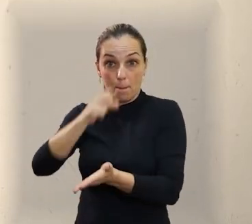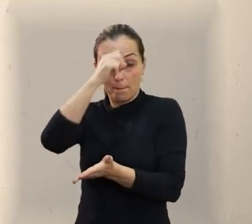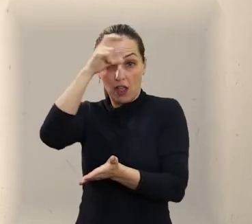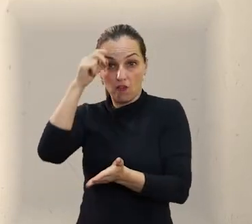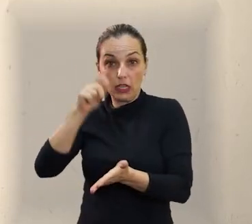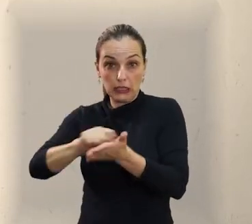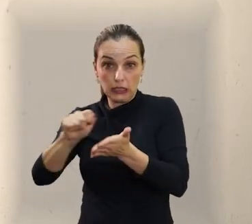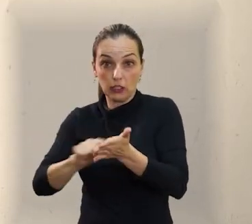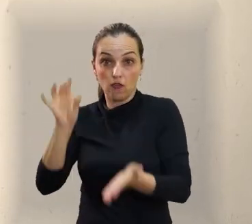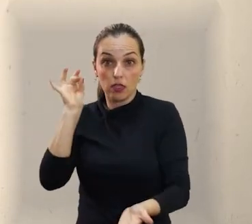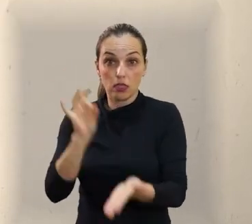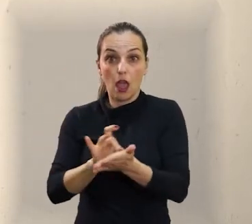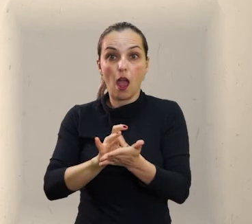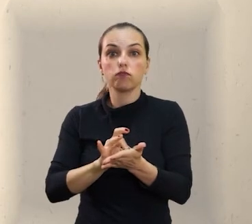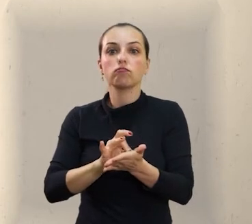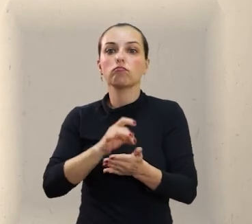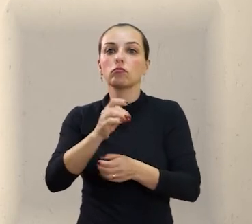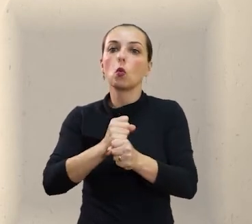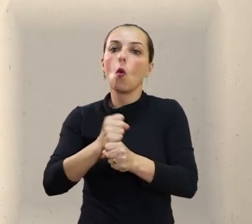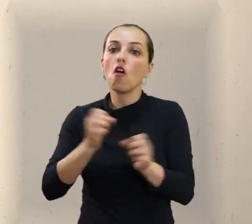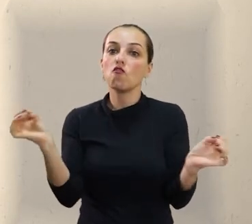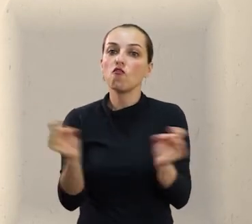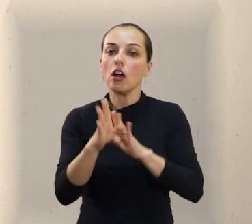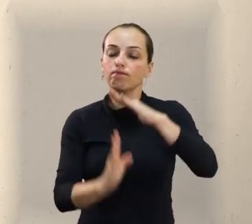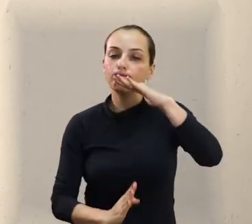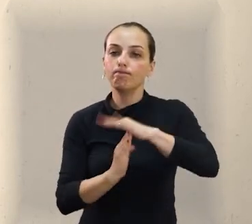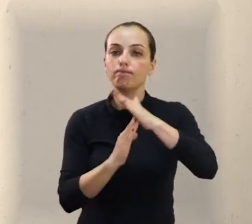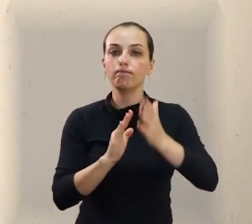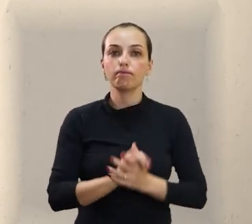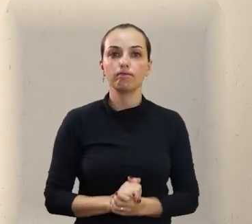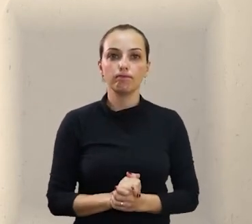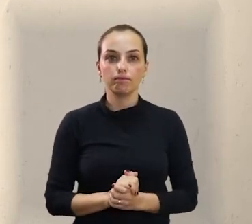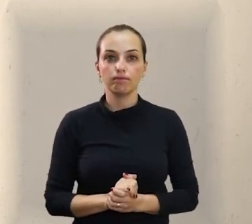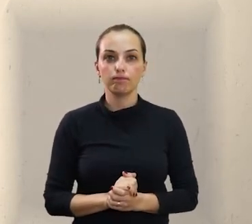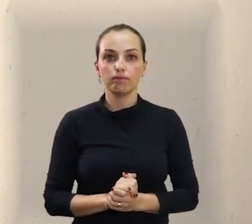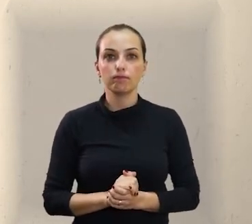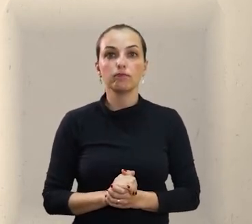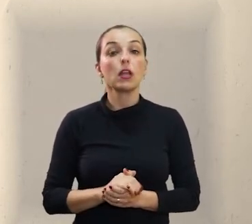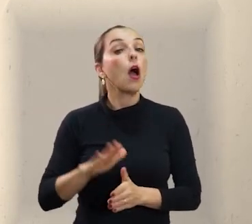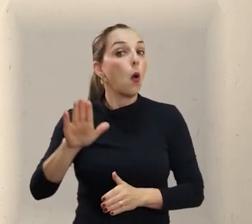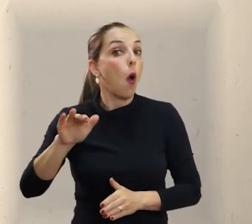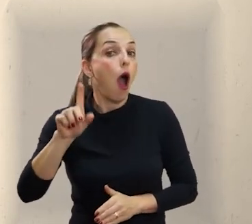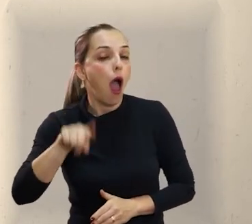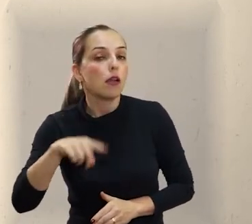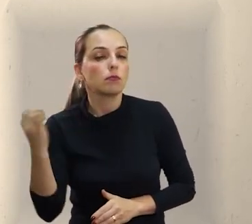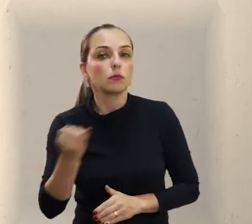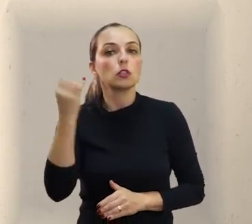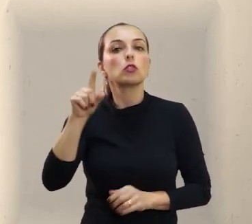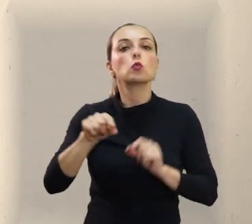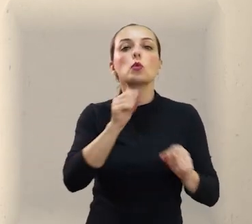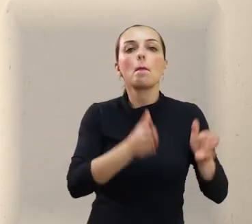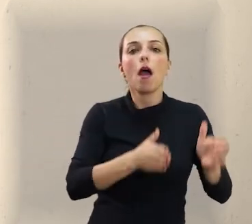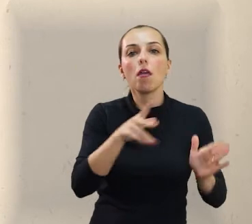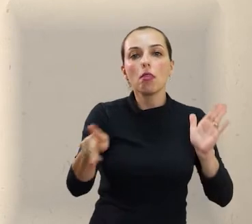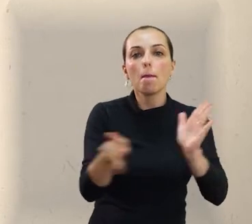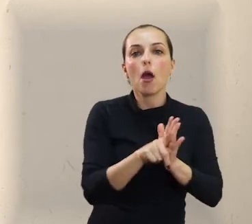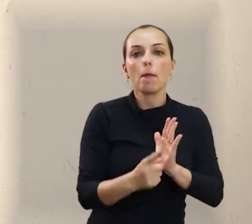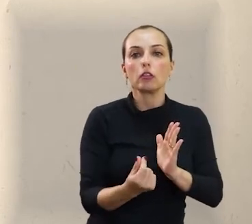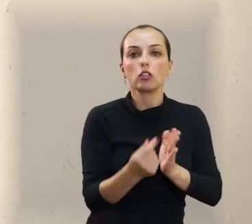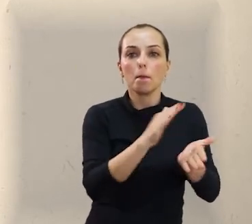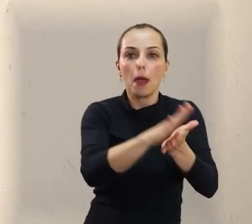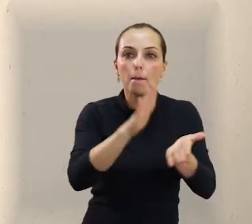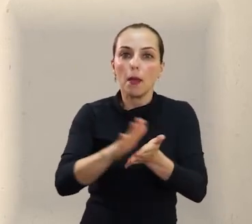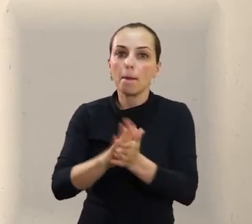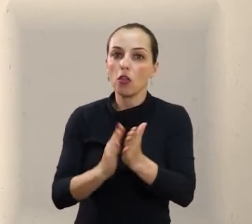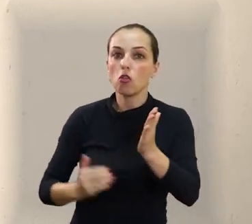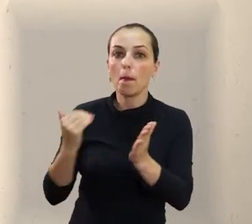Ah, vale destacar que toda despesa que ultrapasse o ano, chamado de exercício financeiro, precisa estar descrita